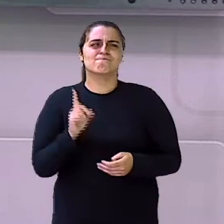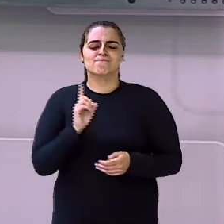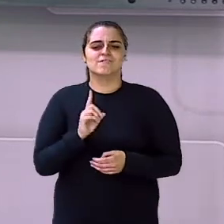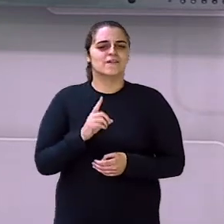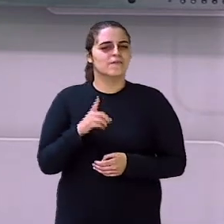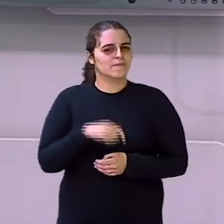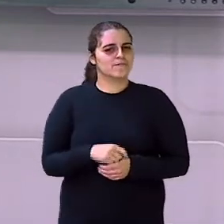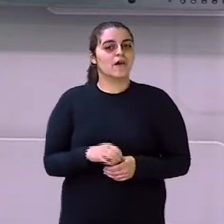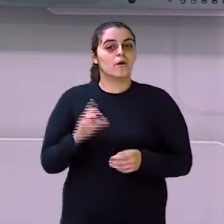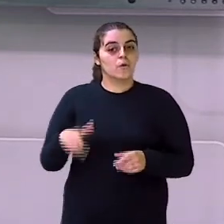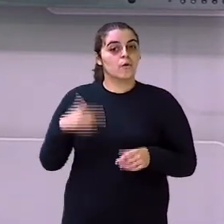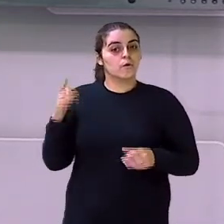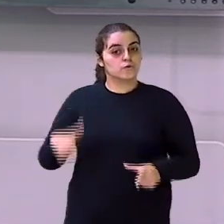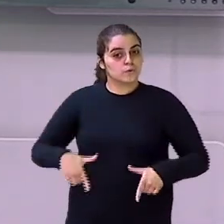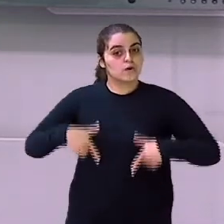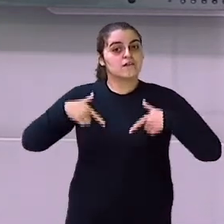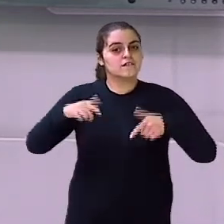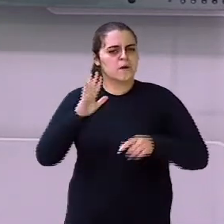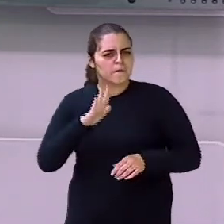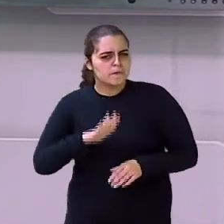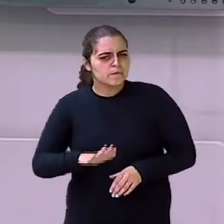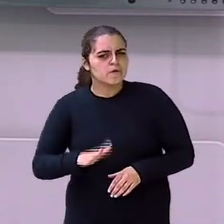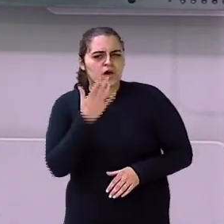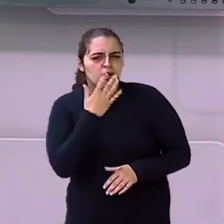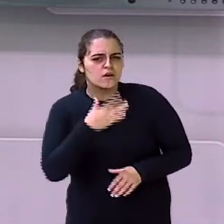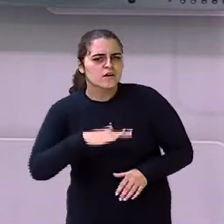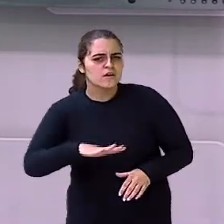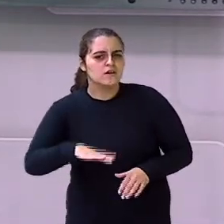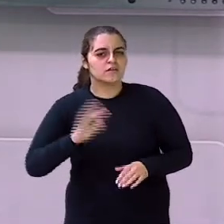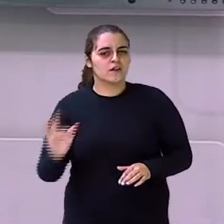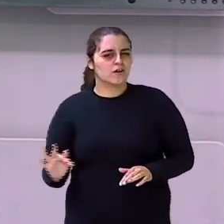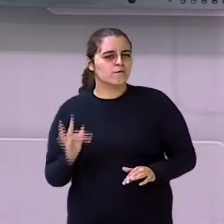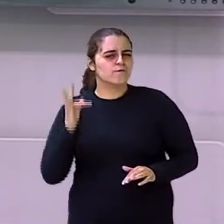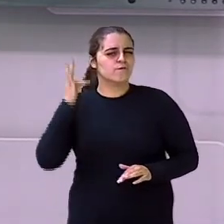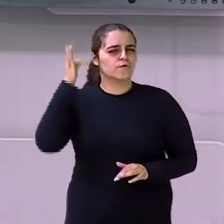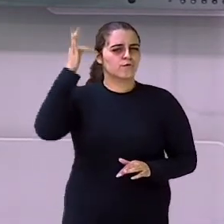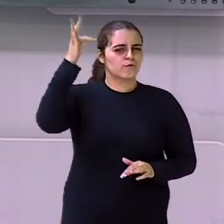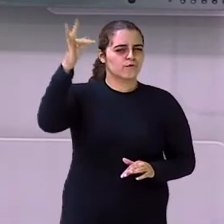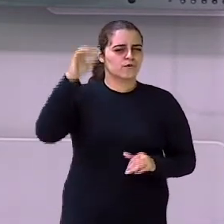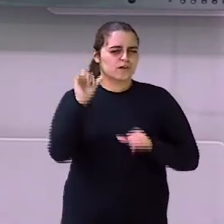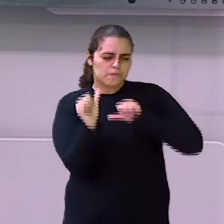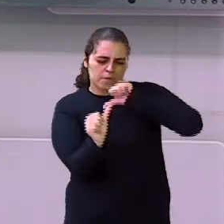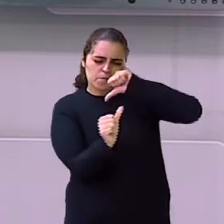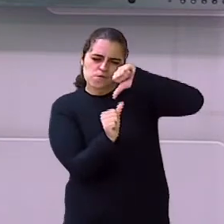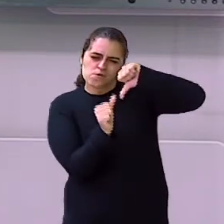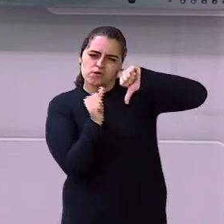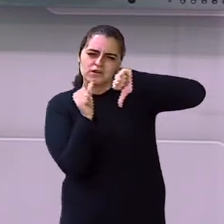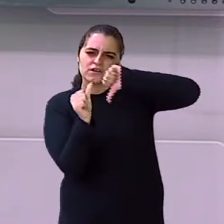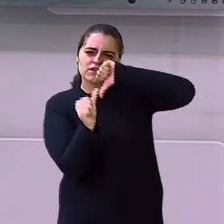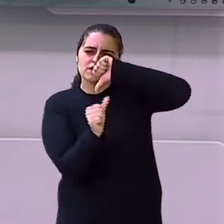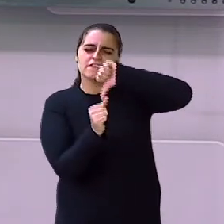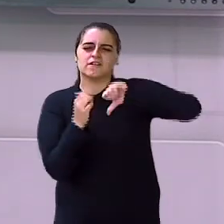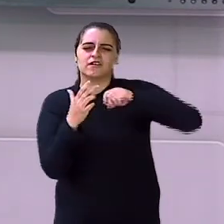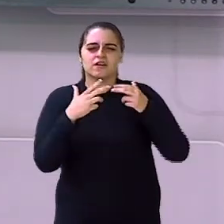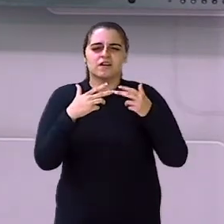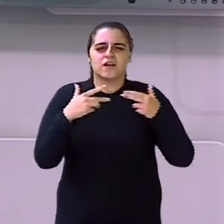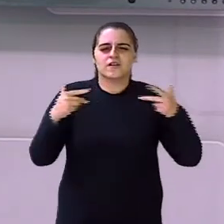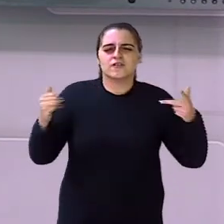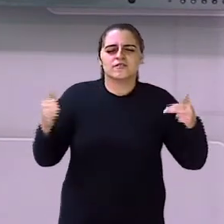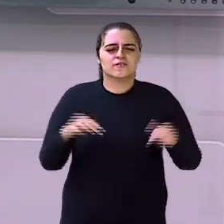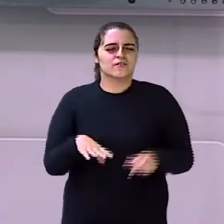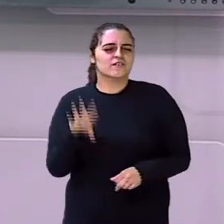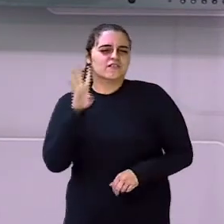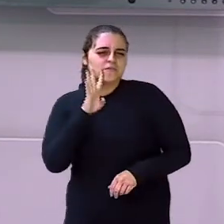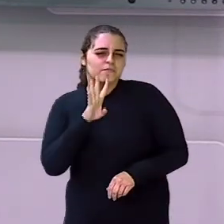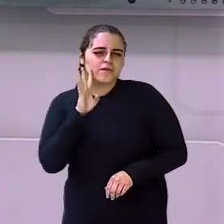Com a sua atitude pequenininha Lá na frente Você pode mudar muitas coisas Que vão ajudar